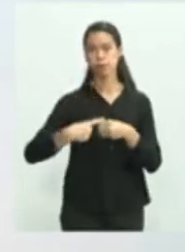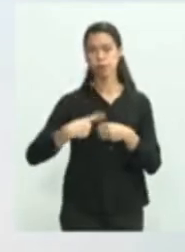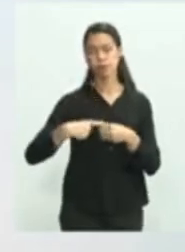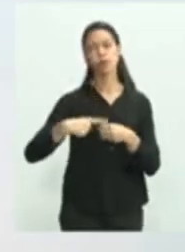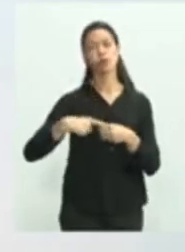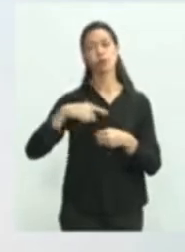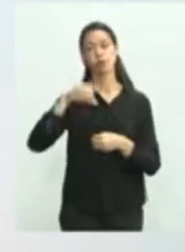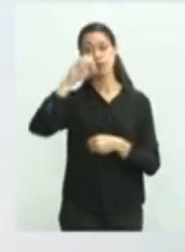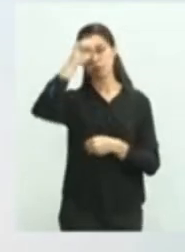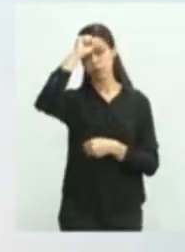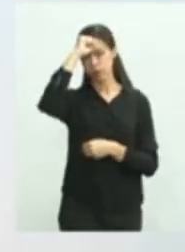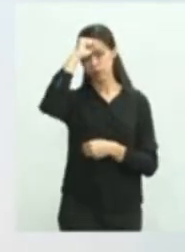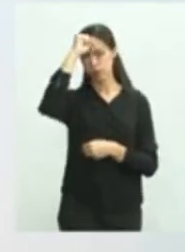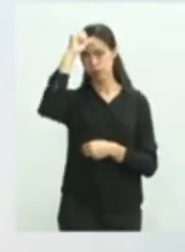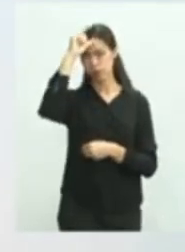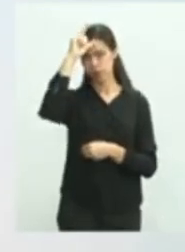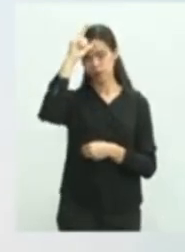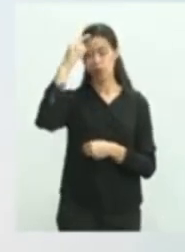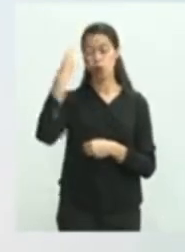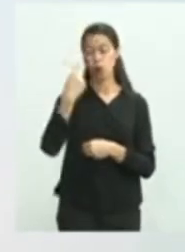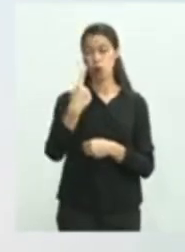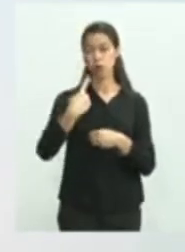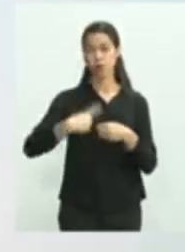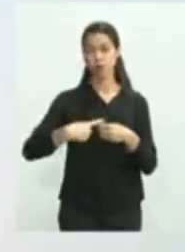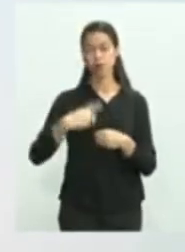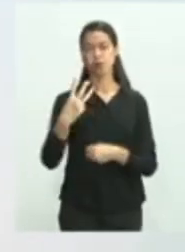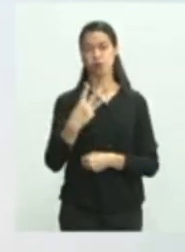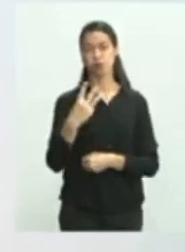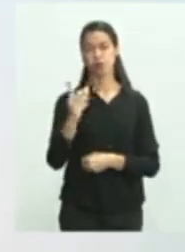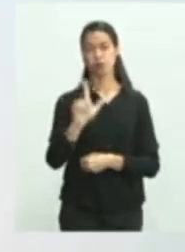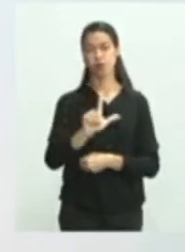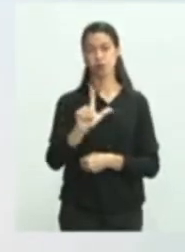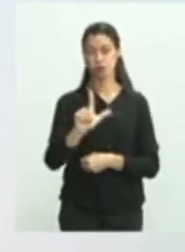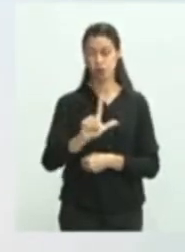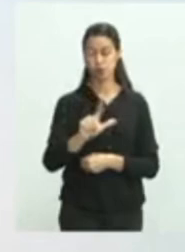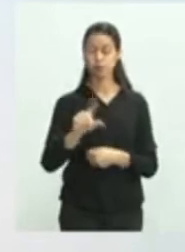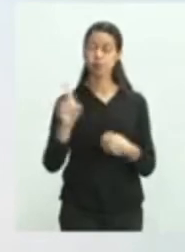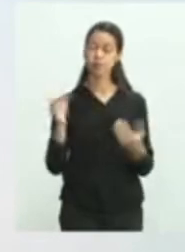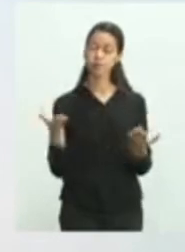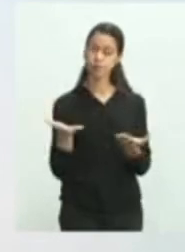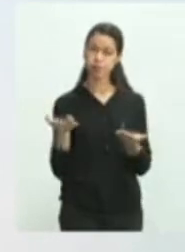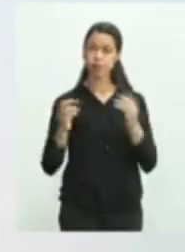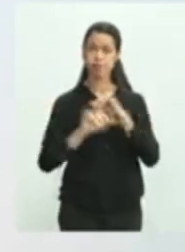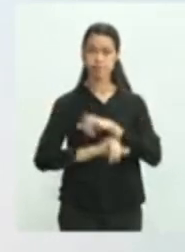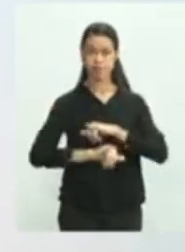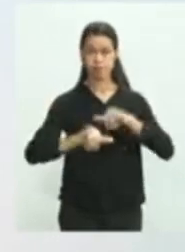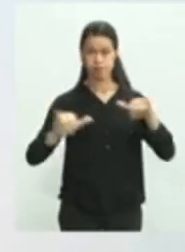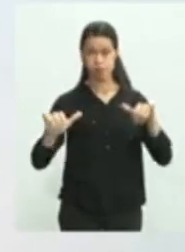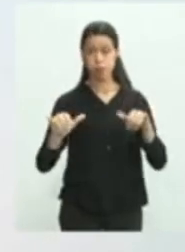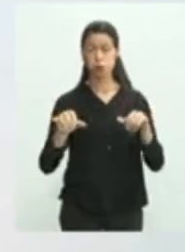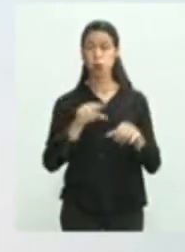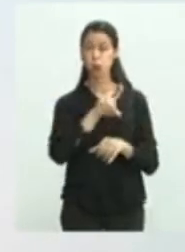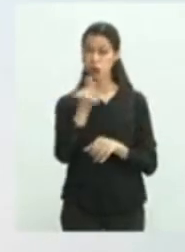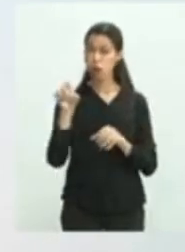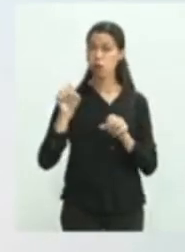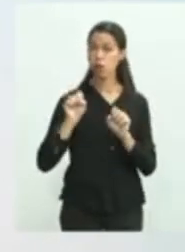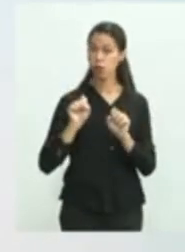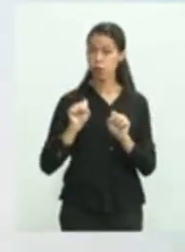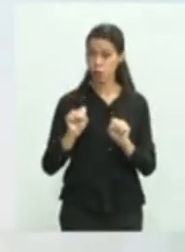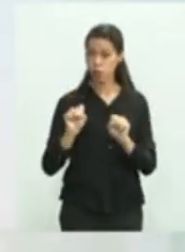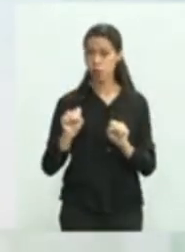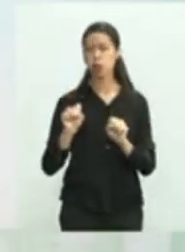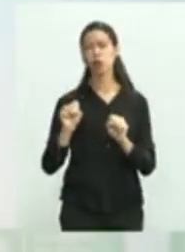Gabriel do Oeste e um em Três Lagoas. Esses são os dados do nosso boletim. Lembrando a você que a sua participação